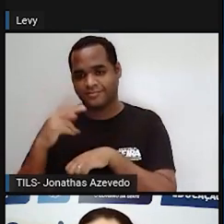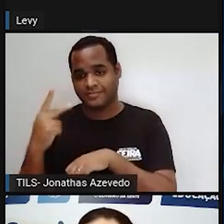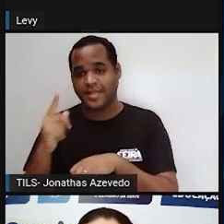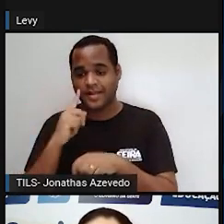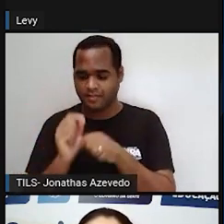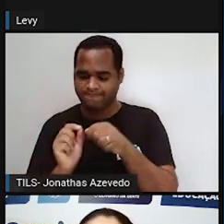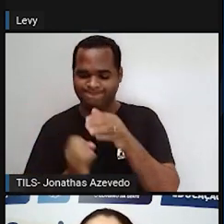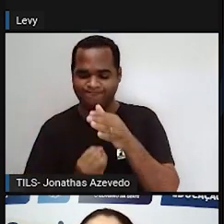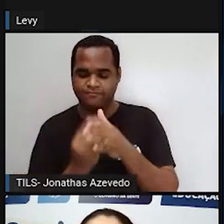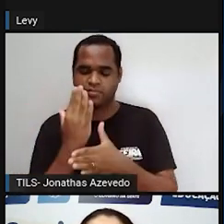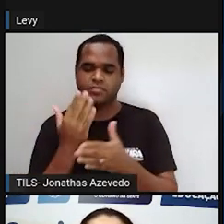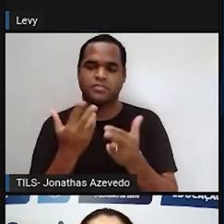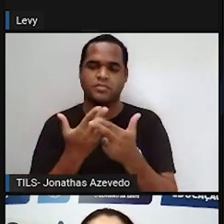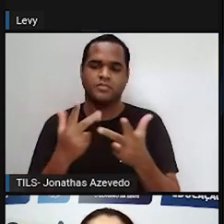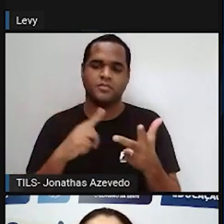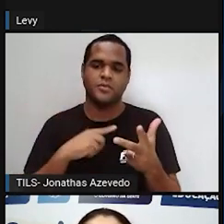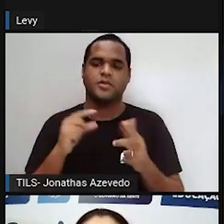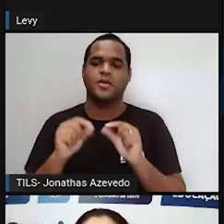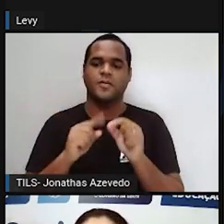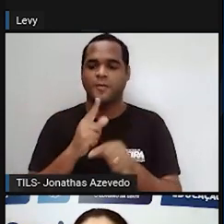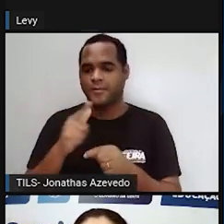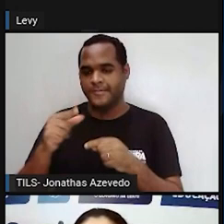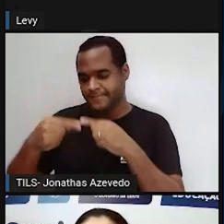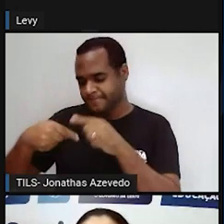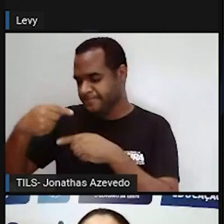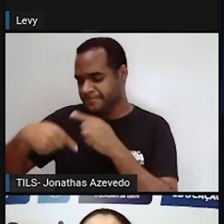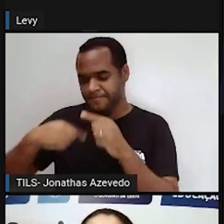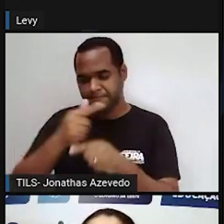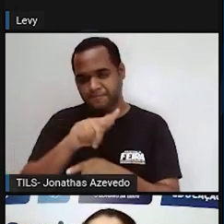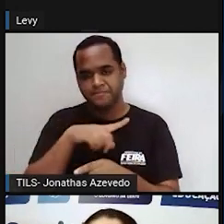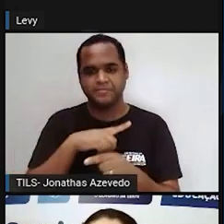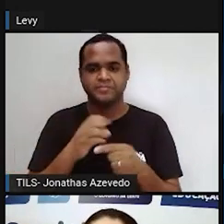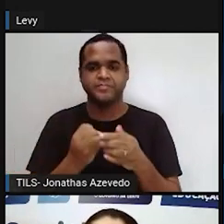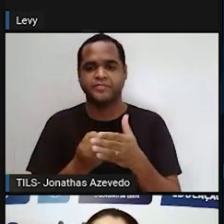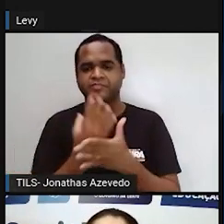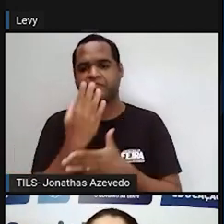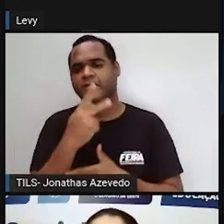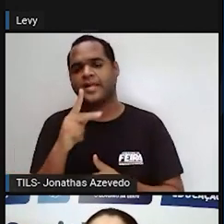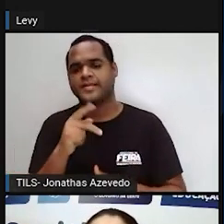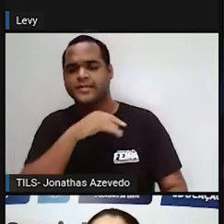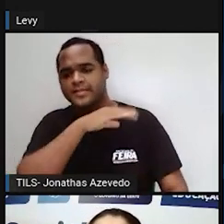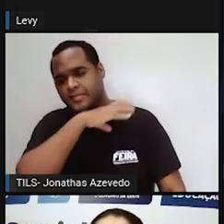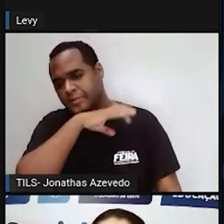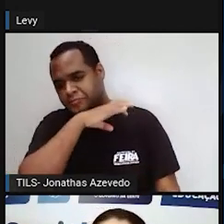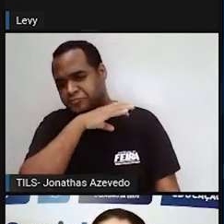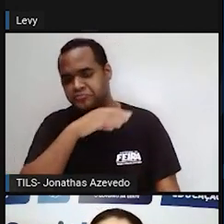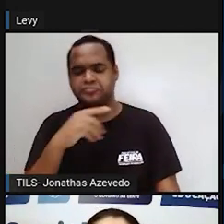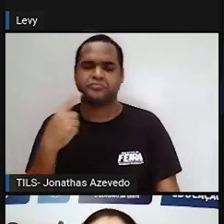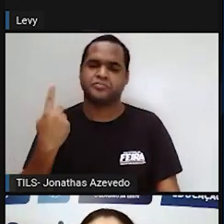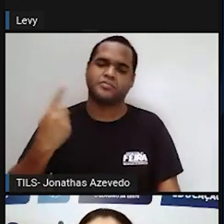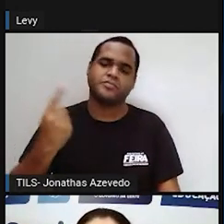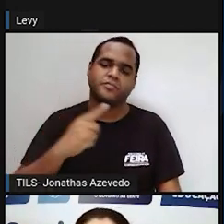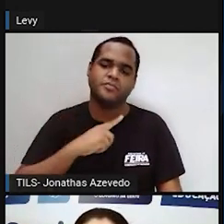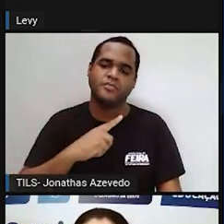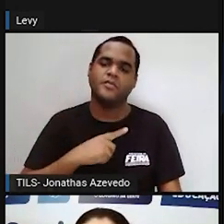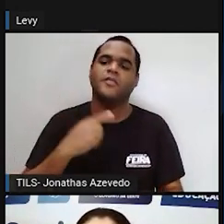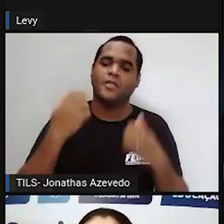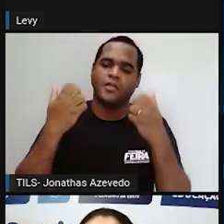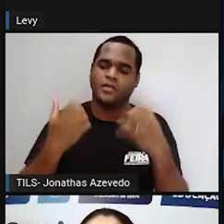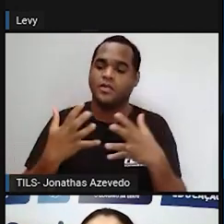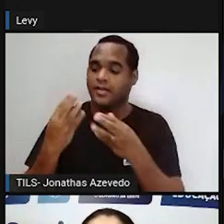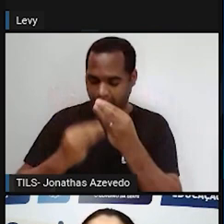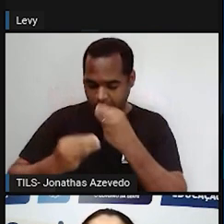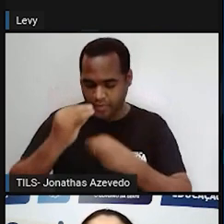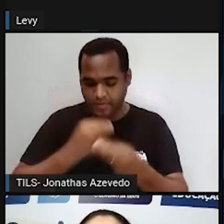produtor. Aí, a gente tem, logo depois do produtor, um animal, que vai ser o consumidor primário. E esse consumidor primário é